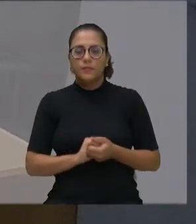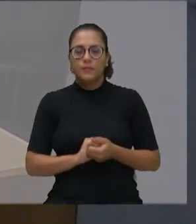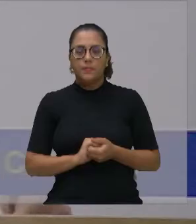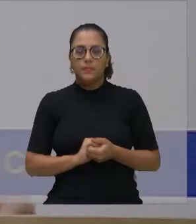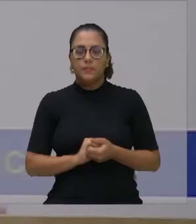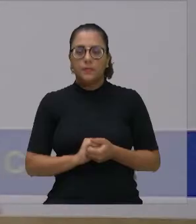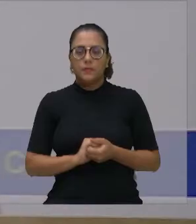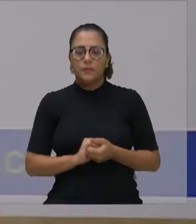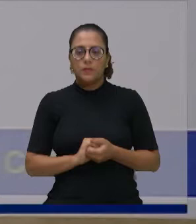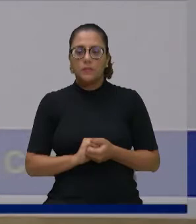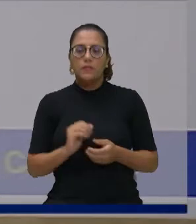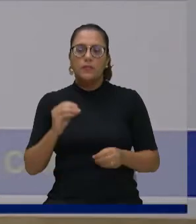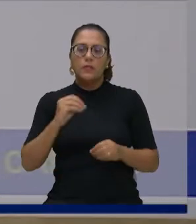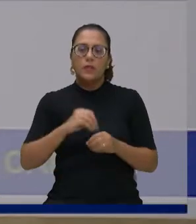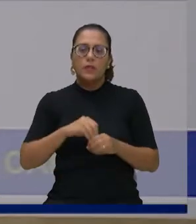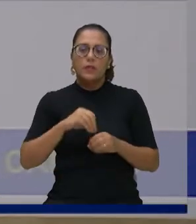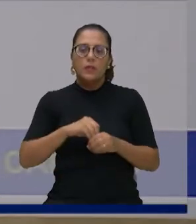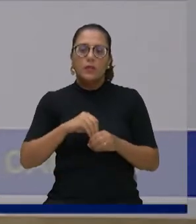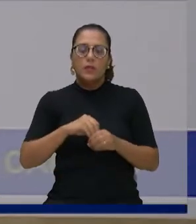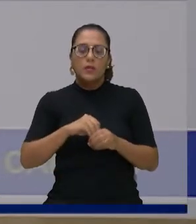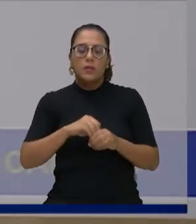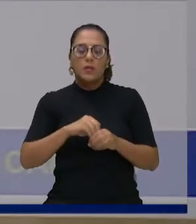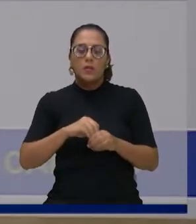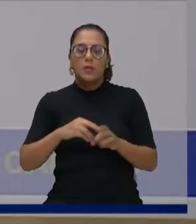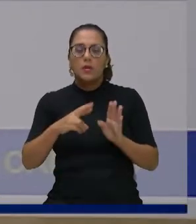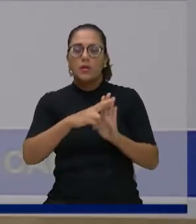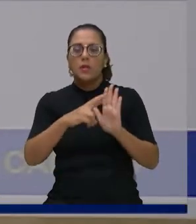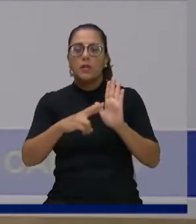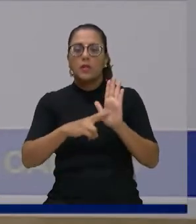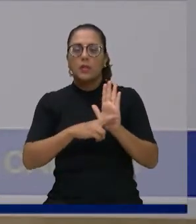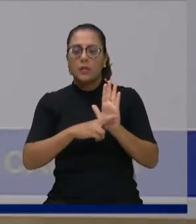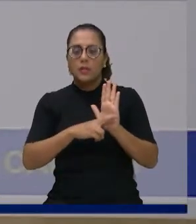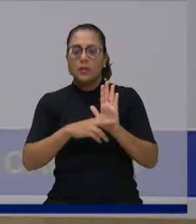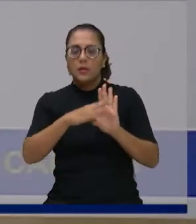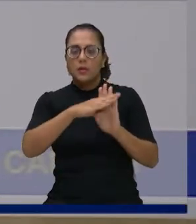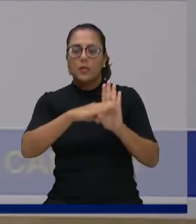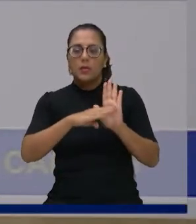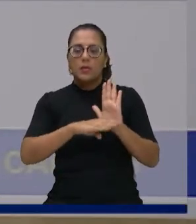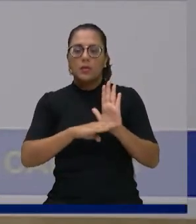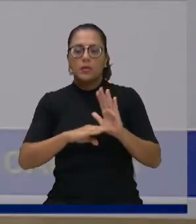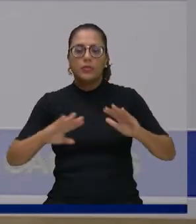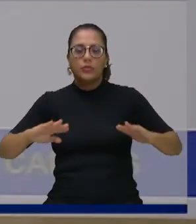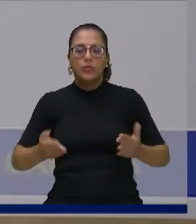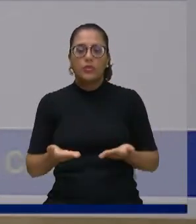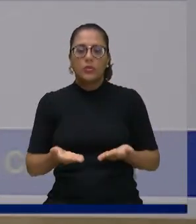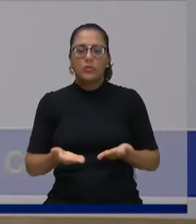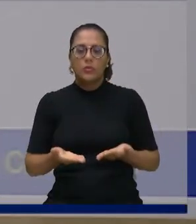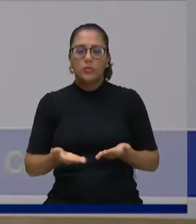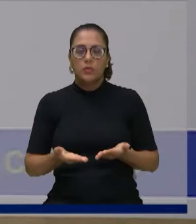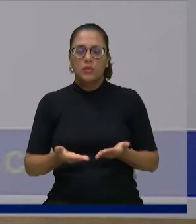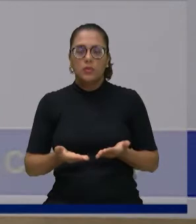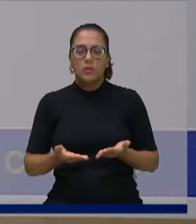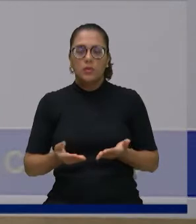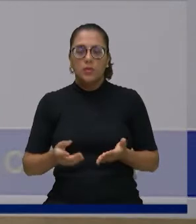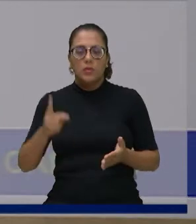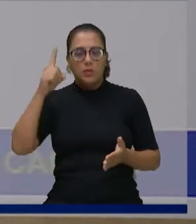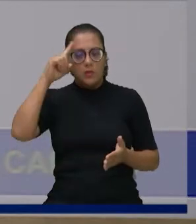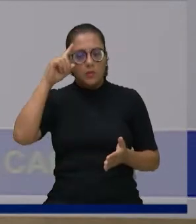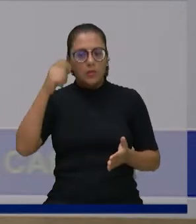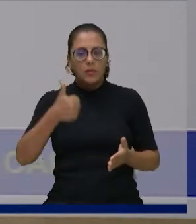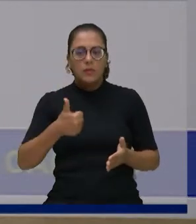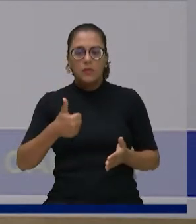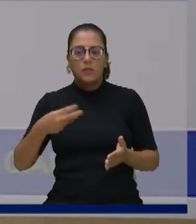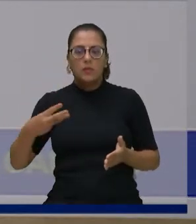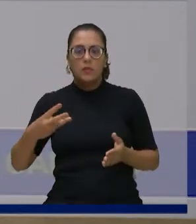Em votação, os requerimentos, constante da pauta da sessão de hoje. Vinte e três de fevereiro de 2021, bem como os